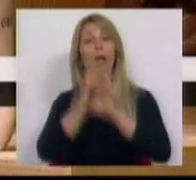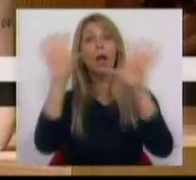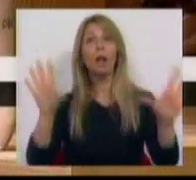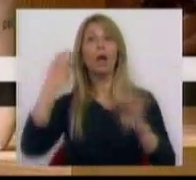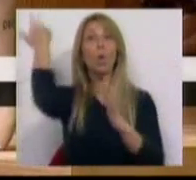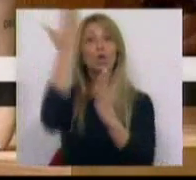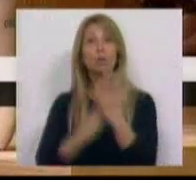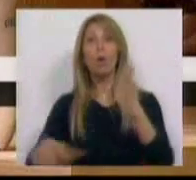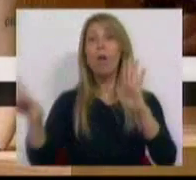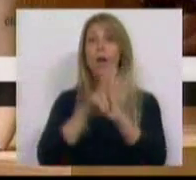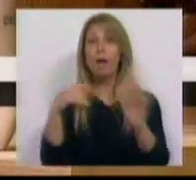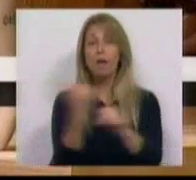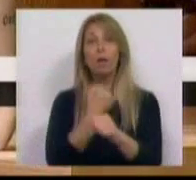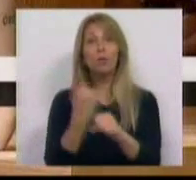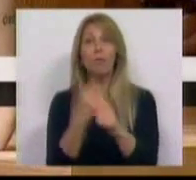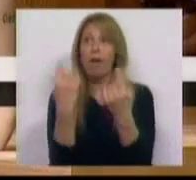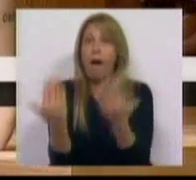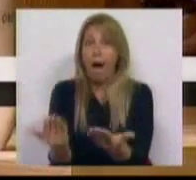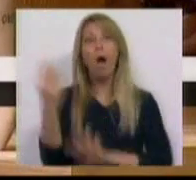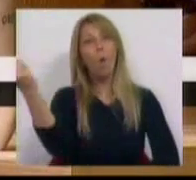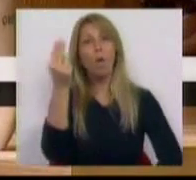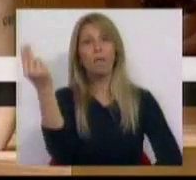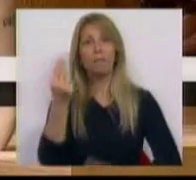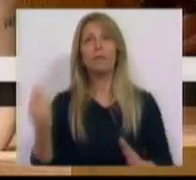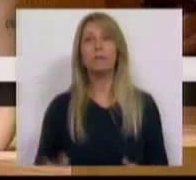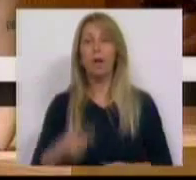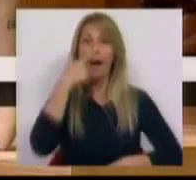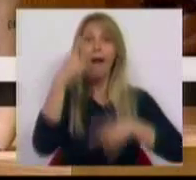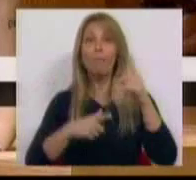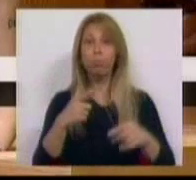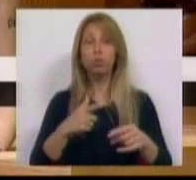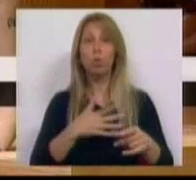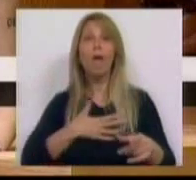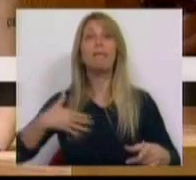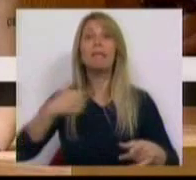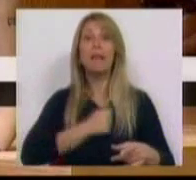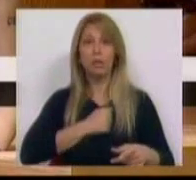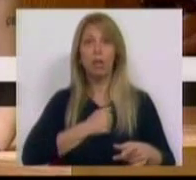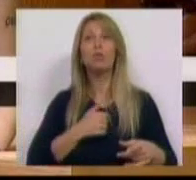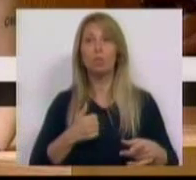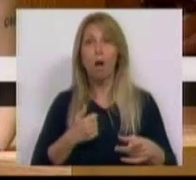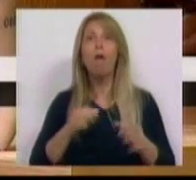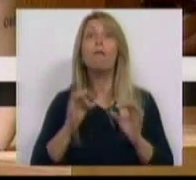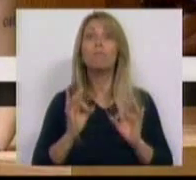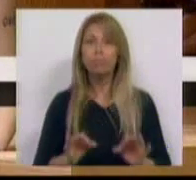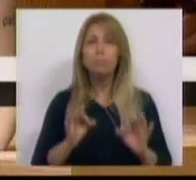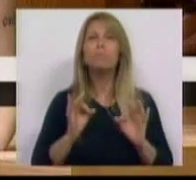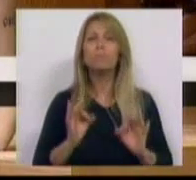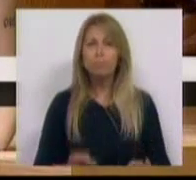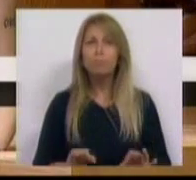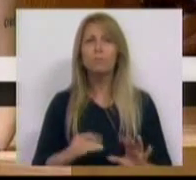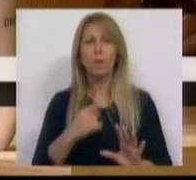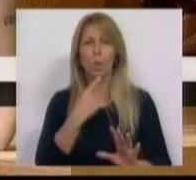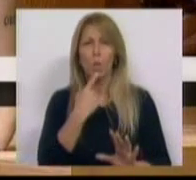e serviços prestados universalmente. As pessoas transexuais são ainda violentamente